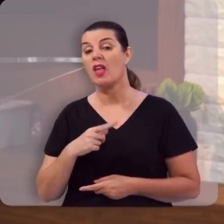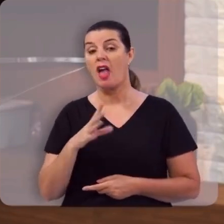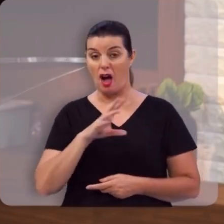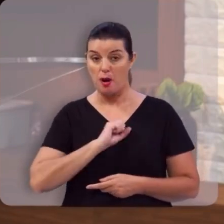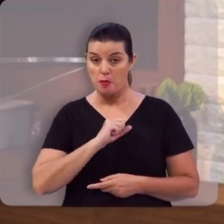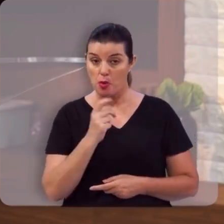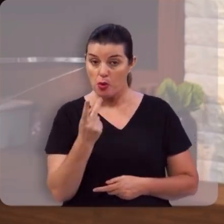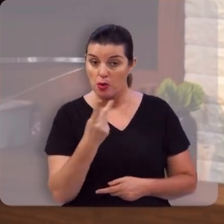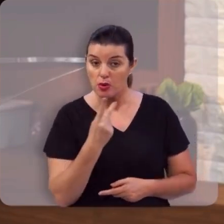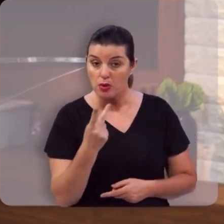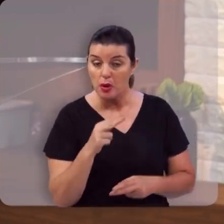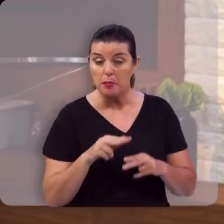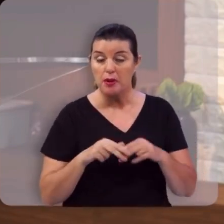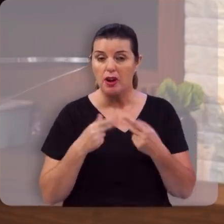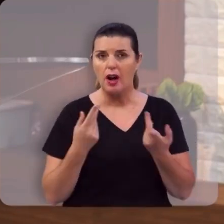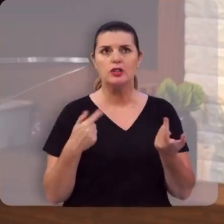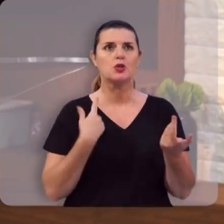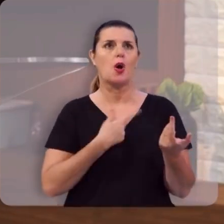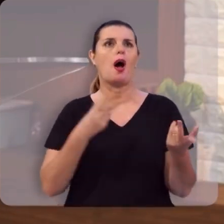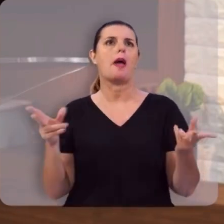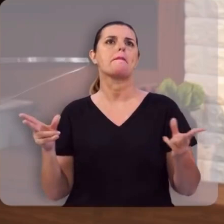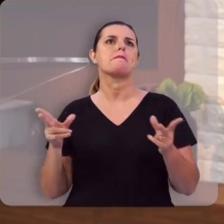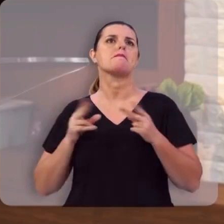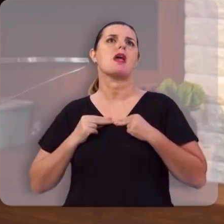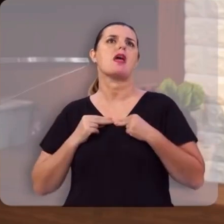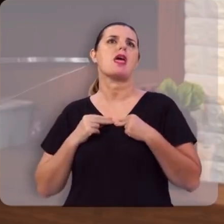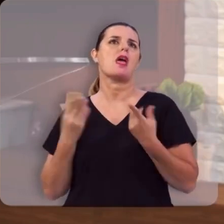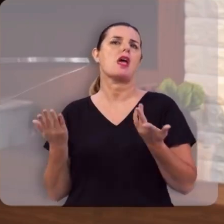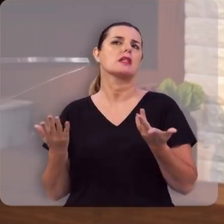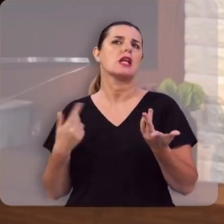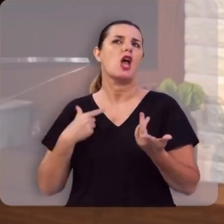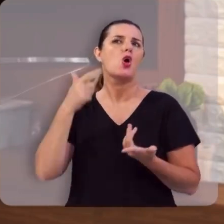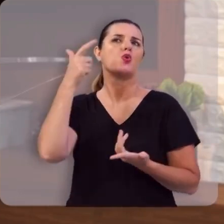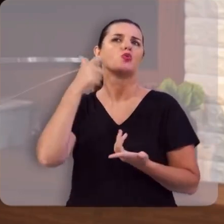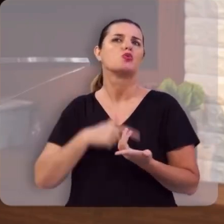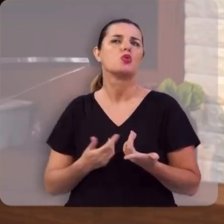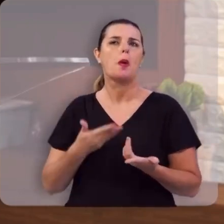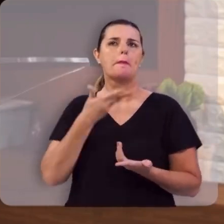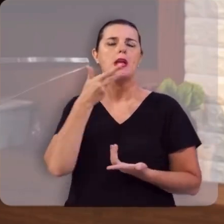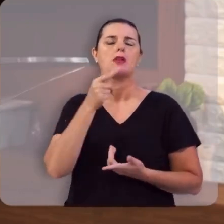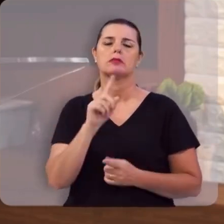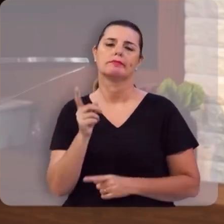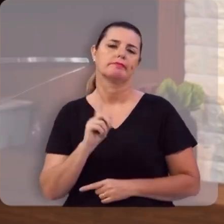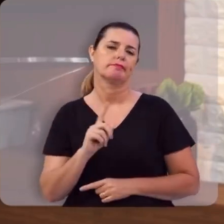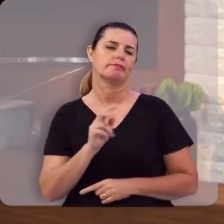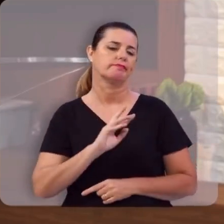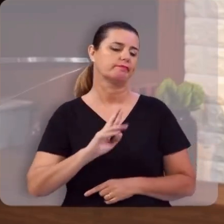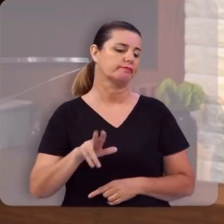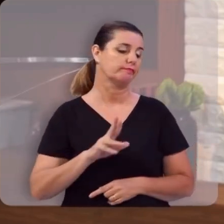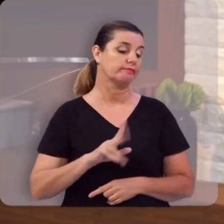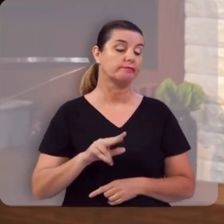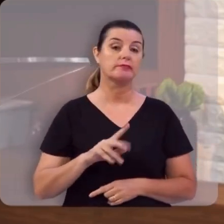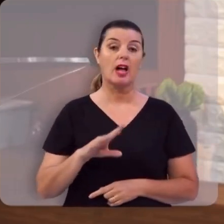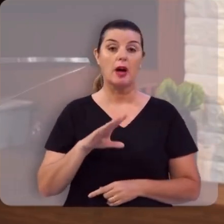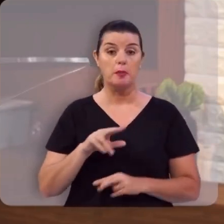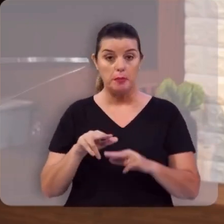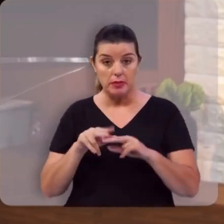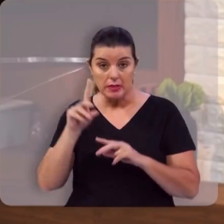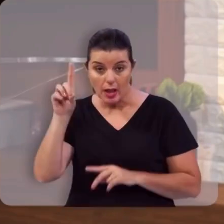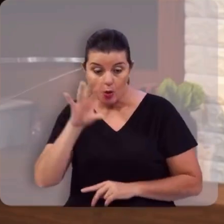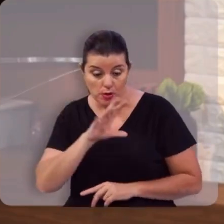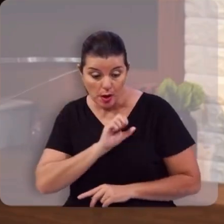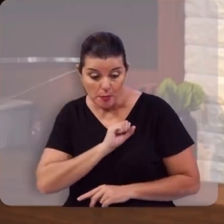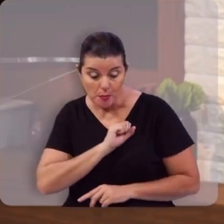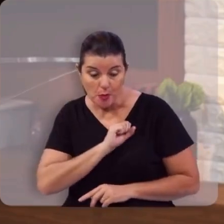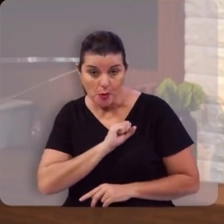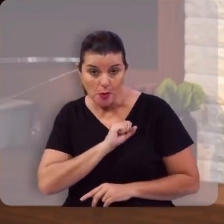causa dos nossos méritos, mas apesar dos nossos deméritos, a causa do amor de Deus por nós